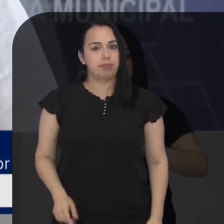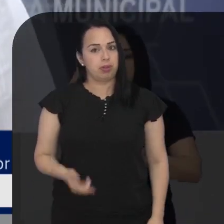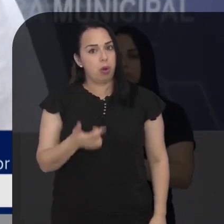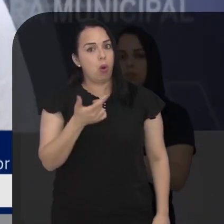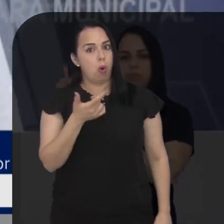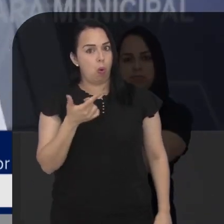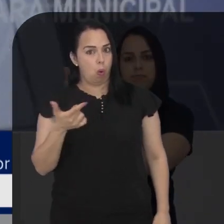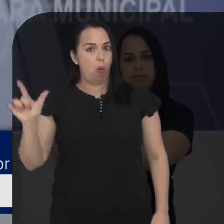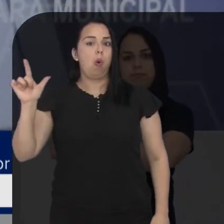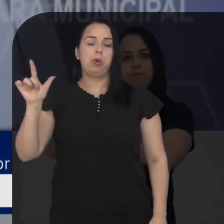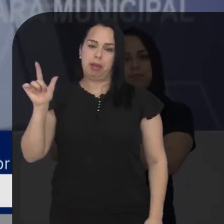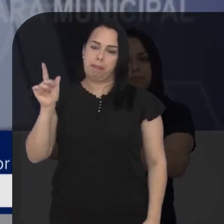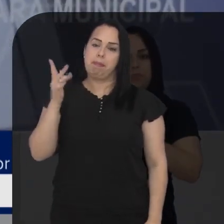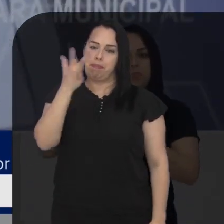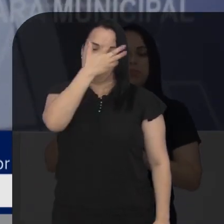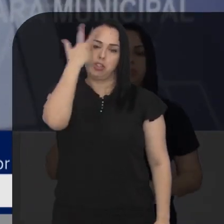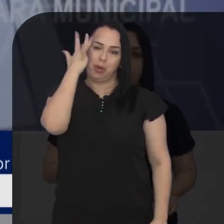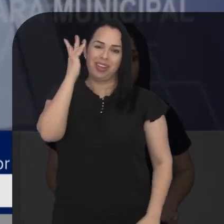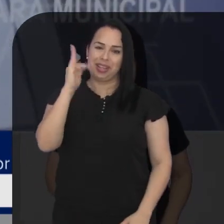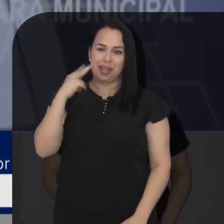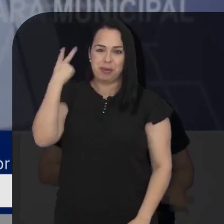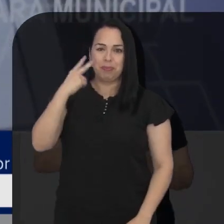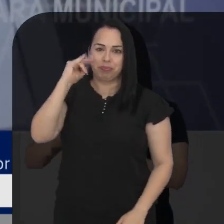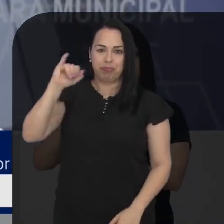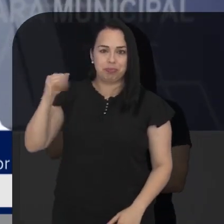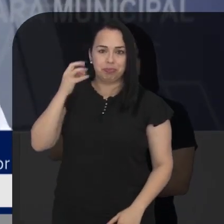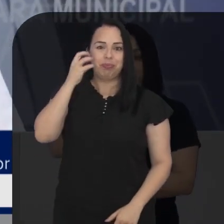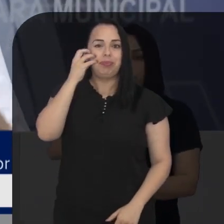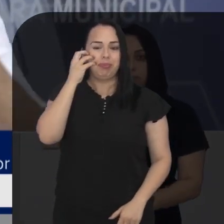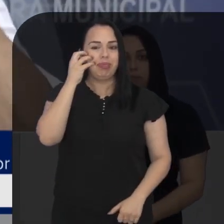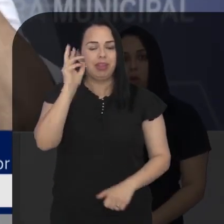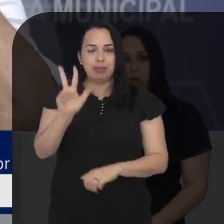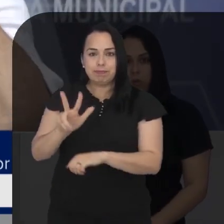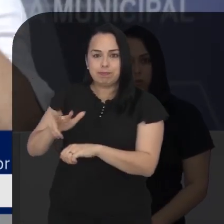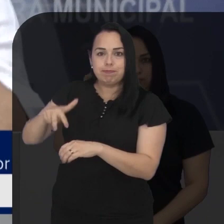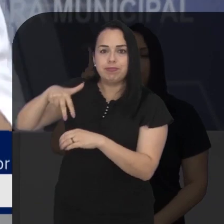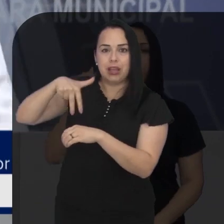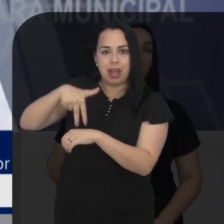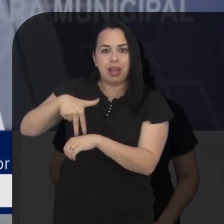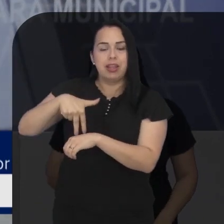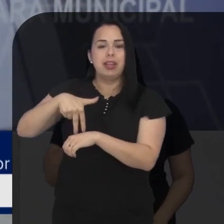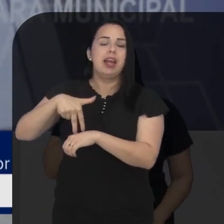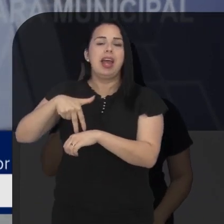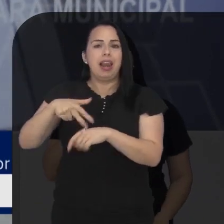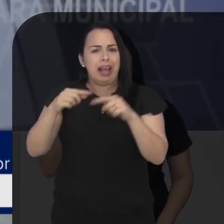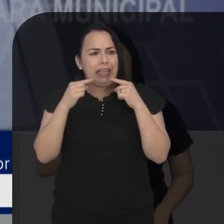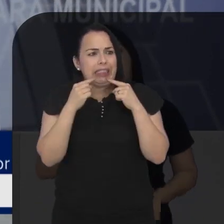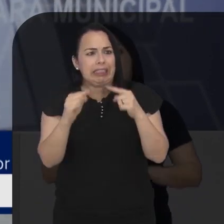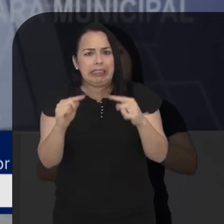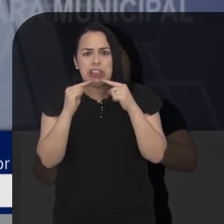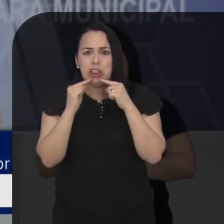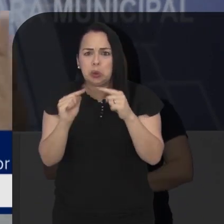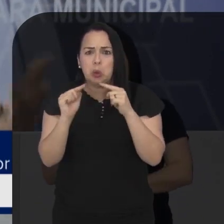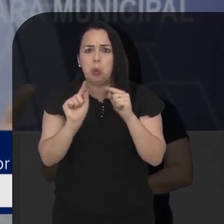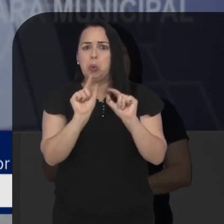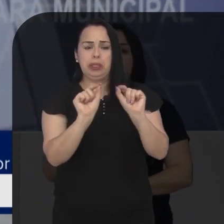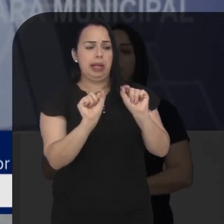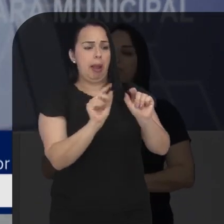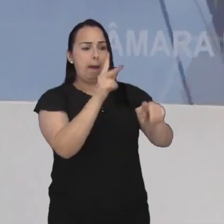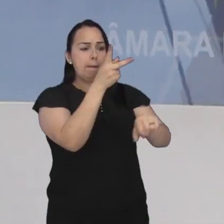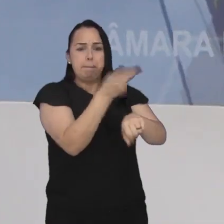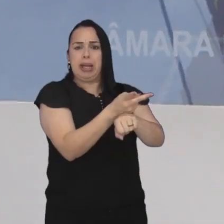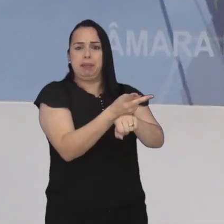Quem também usou o período de pinga-fogo foi a vereadora Juliana Fraga. A parlamentar criticou o formato de avaliação do Prêmio do